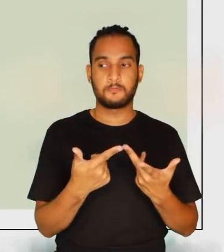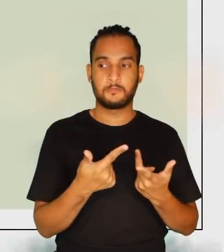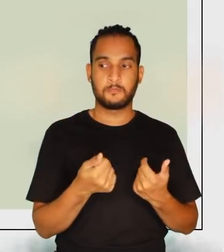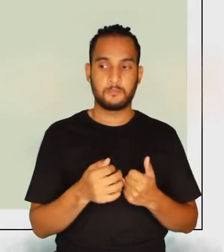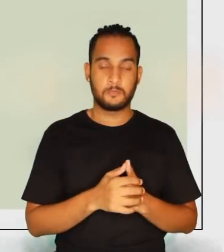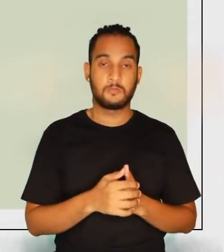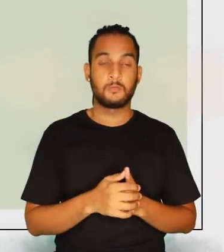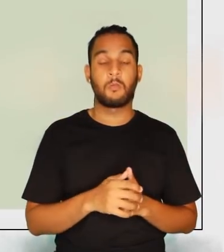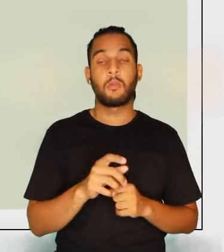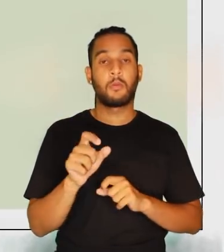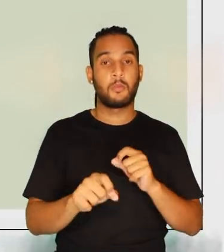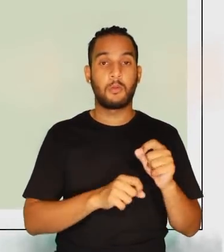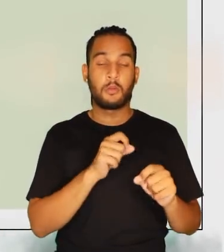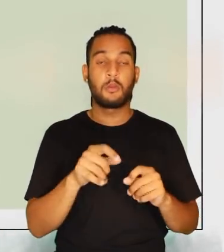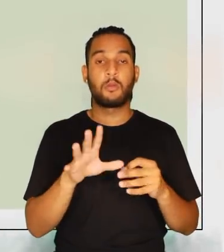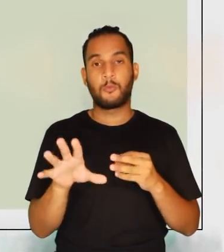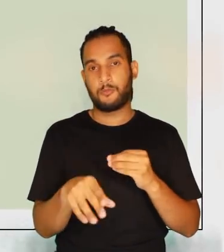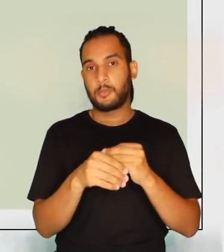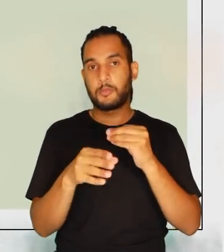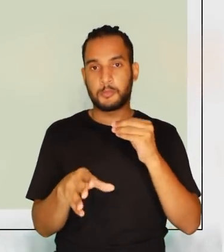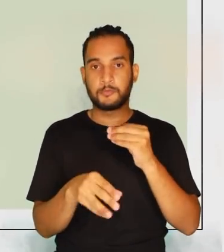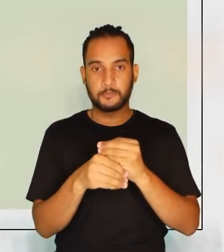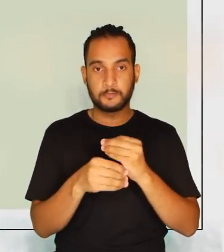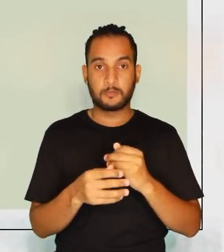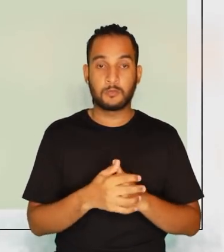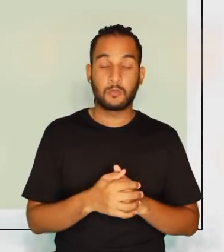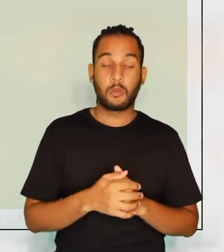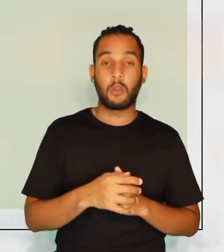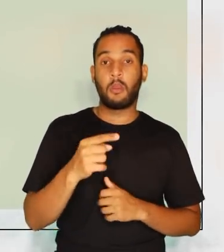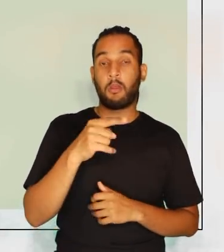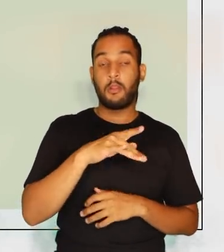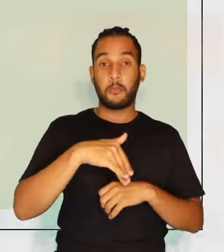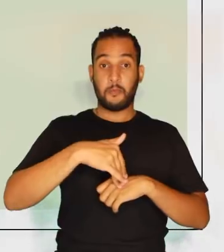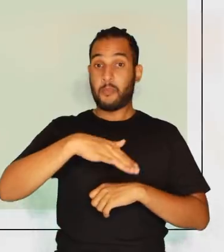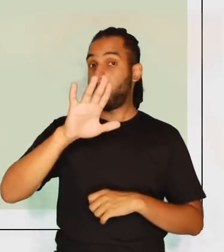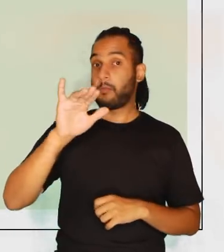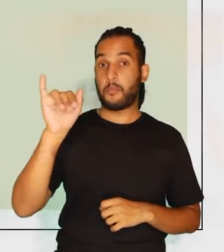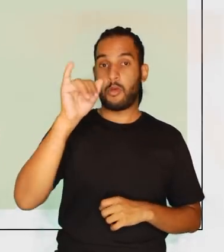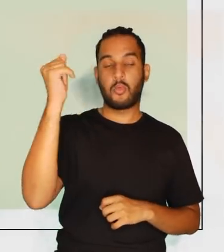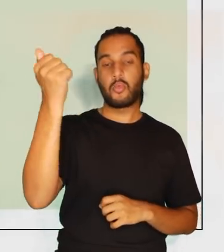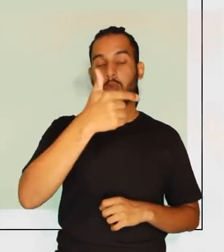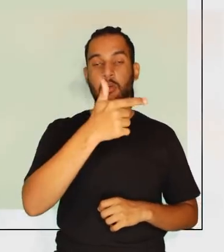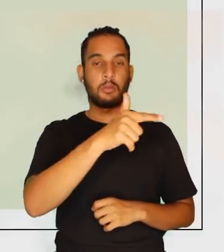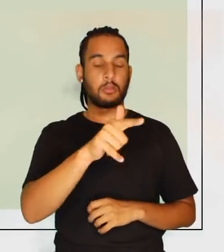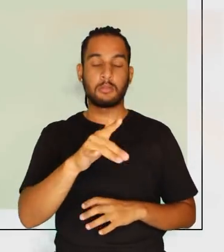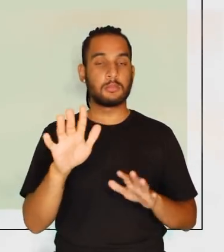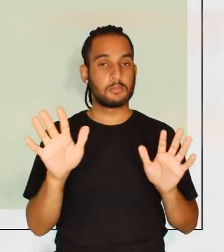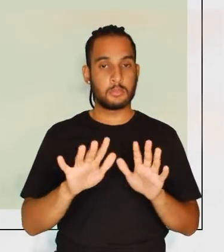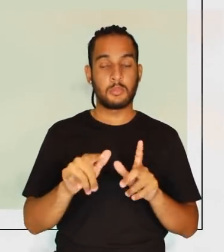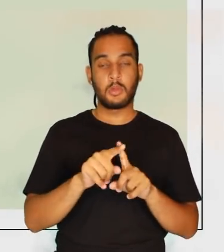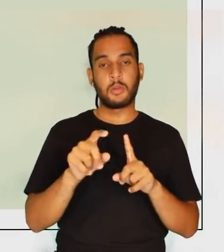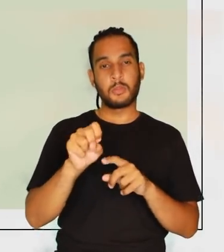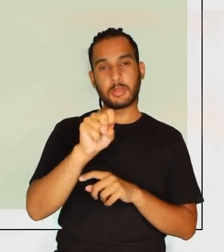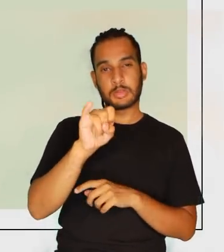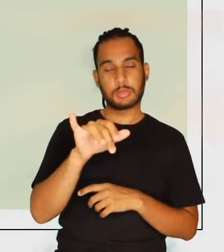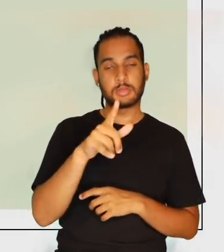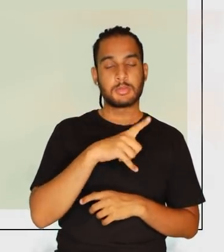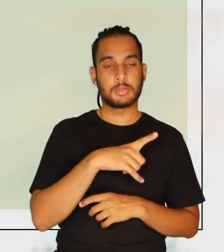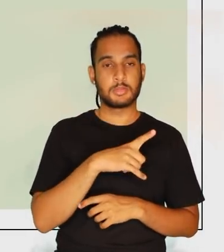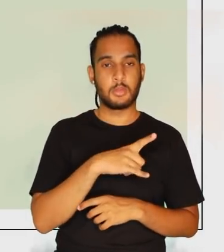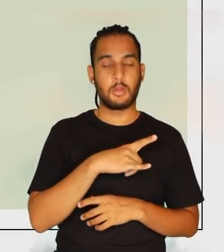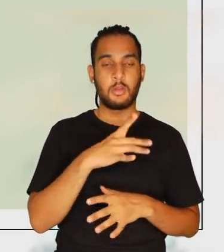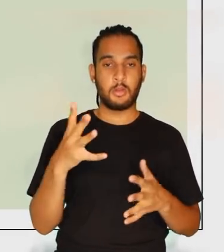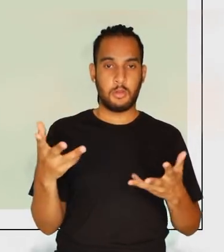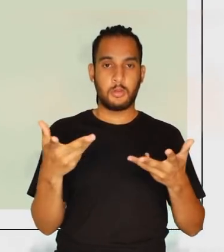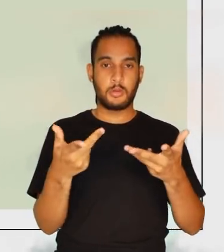habilidades aqui, que são chamadas, então, de complementares. não que ela seja mais importante do que as outras. Mas,